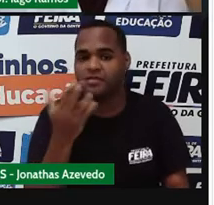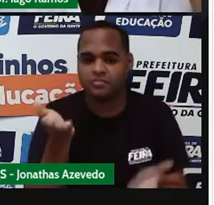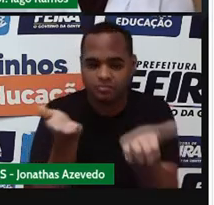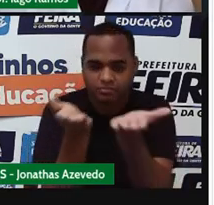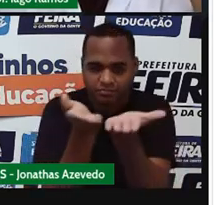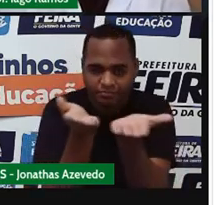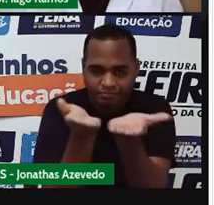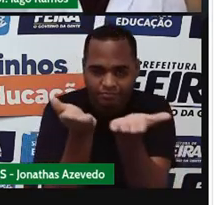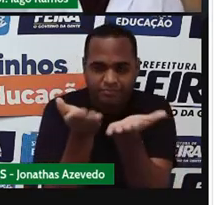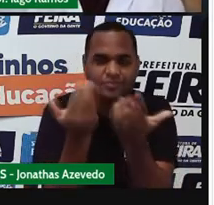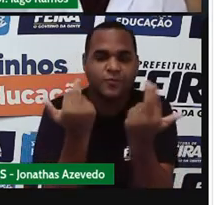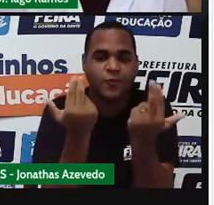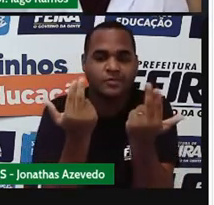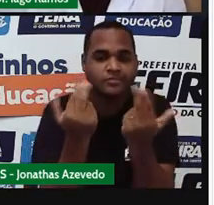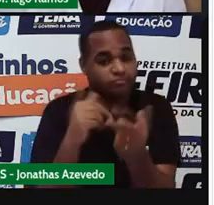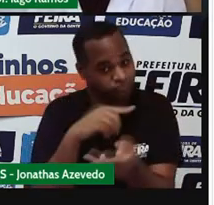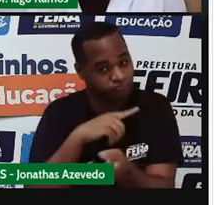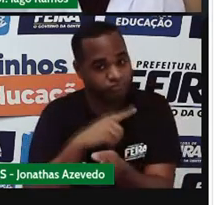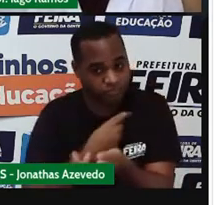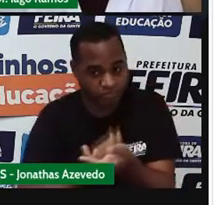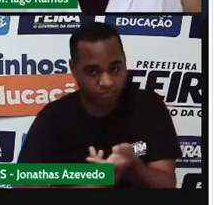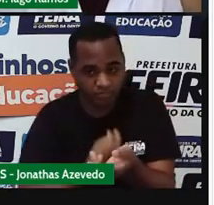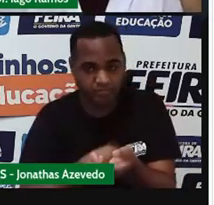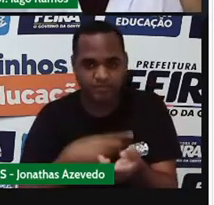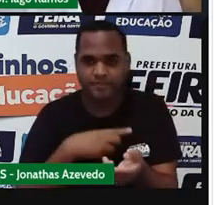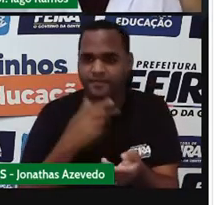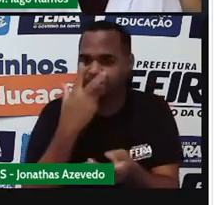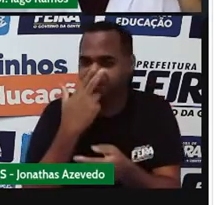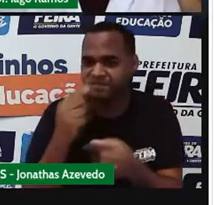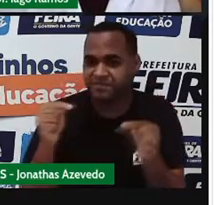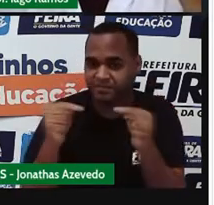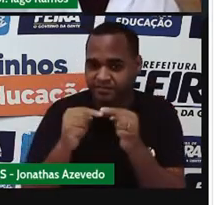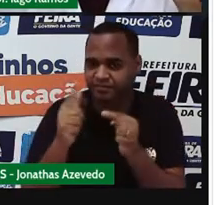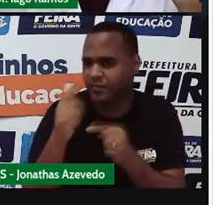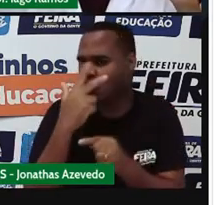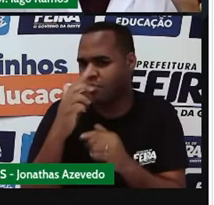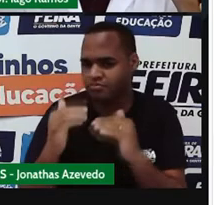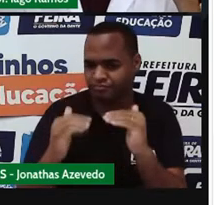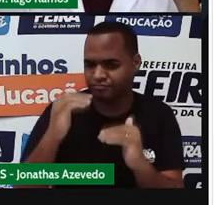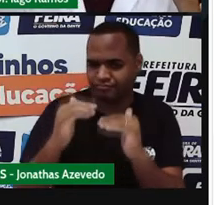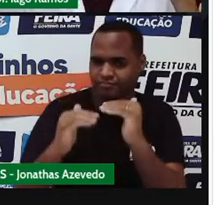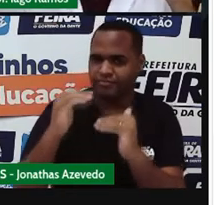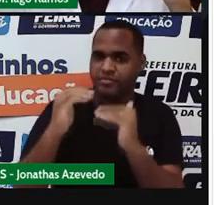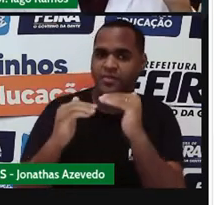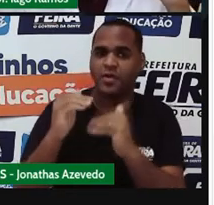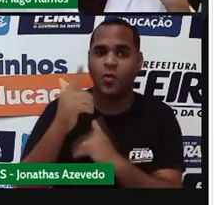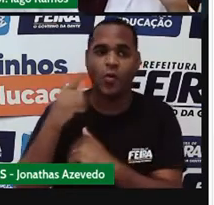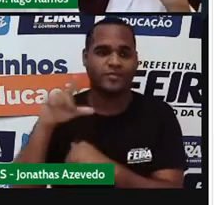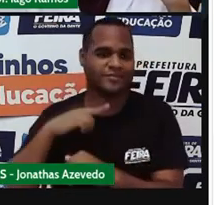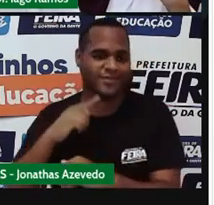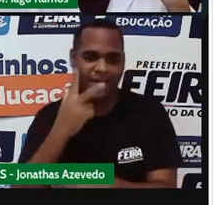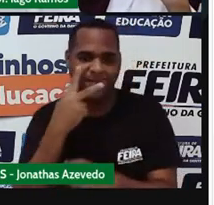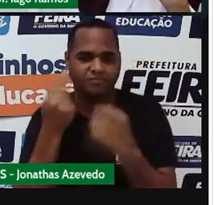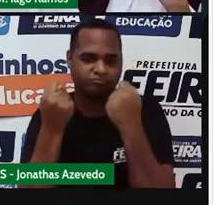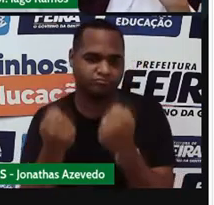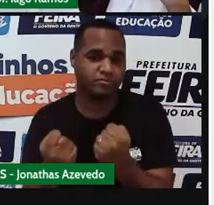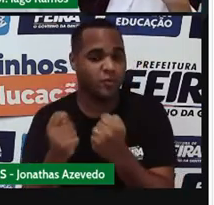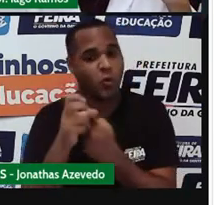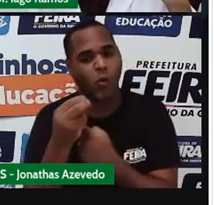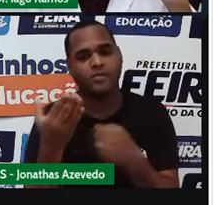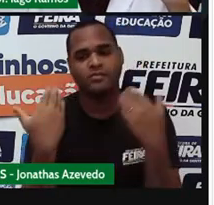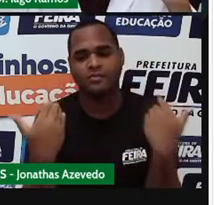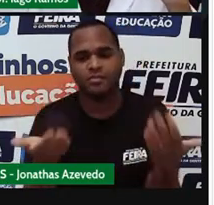equilibrados. Se tiver assim, né, o que tá mais embaixo tá mais pesado e o que tá mais em cima tá mais leve.